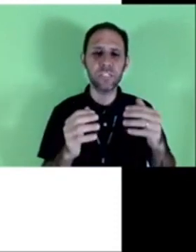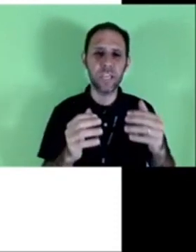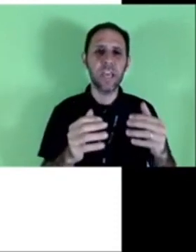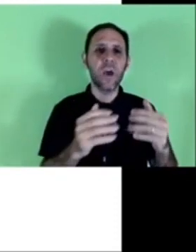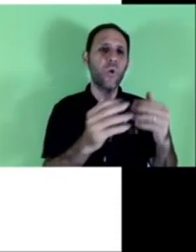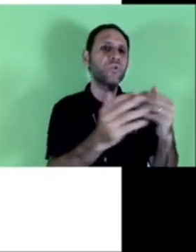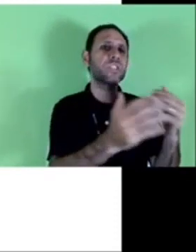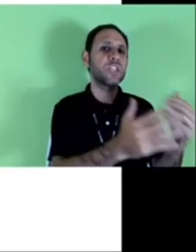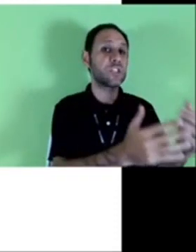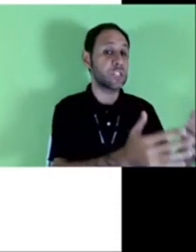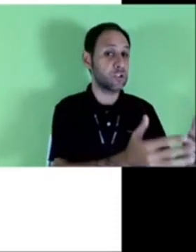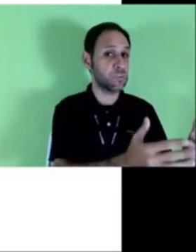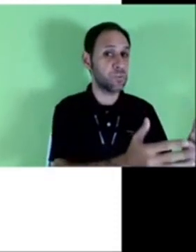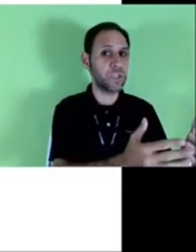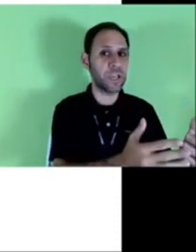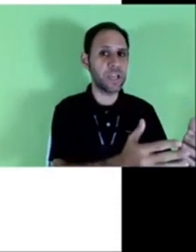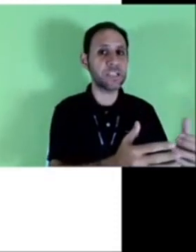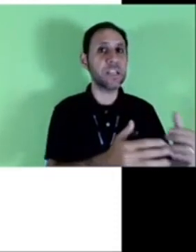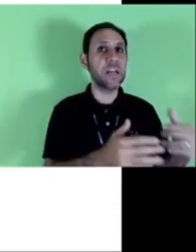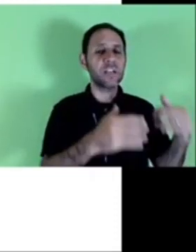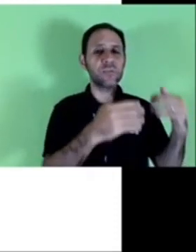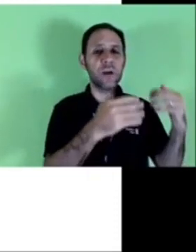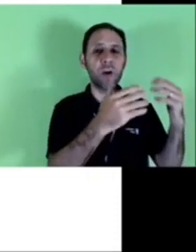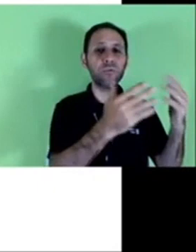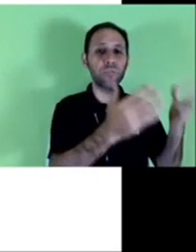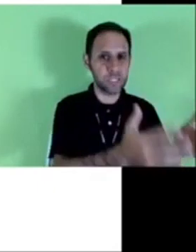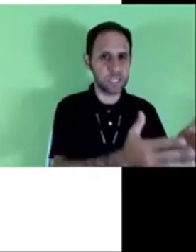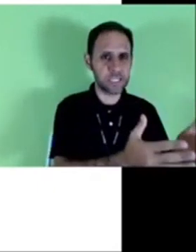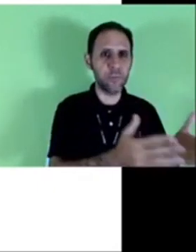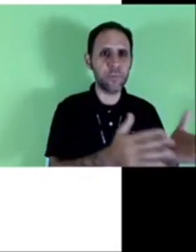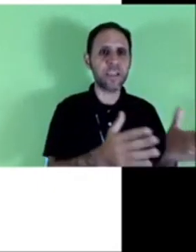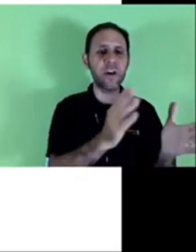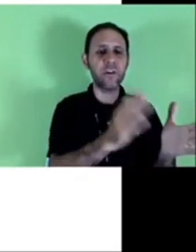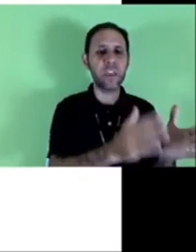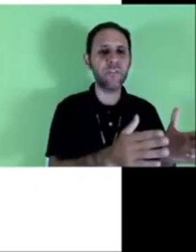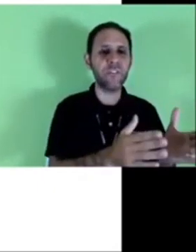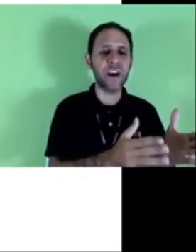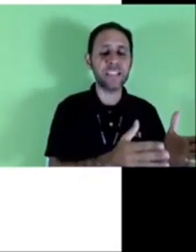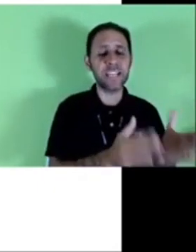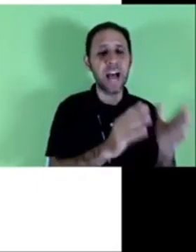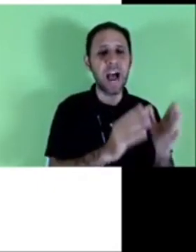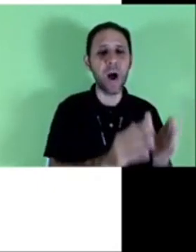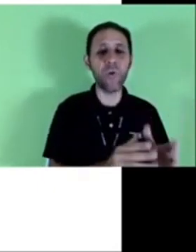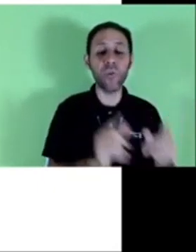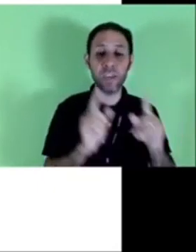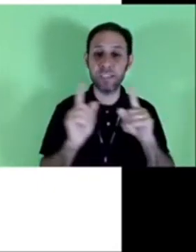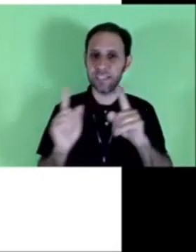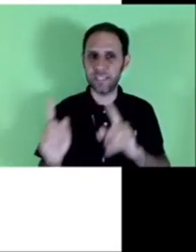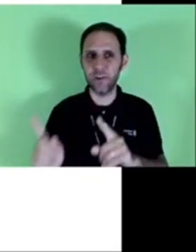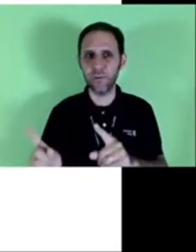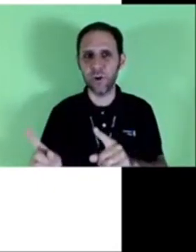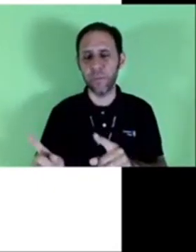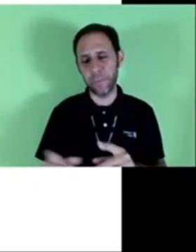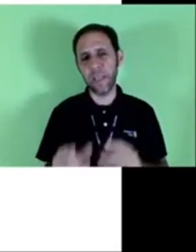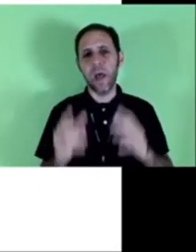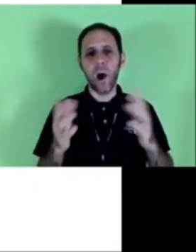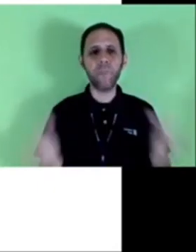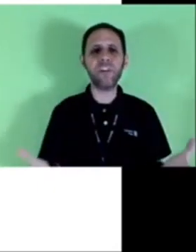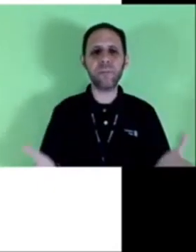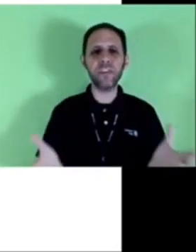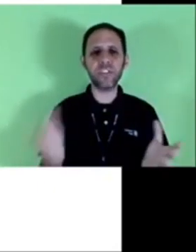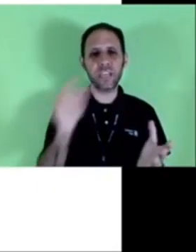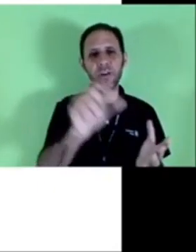qual você concede seus poderes, sua autorização para que alguém faça algo em seu nome.